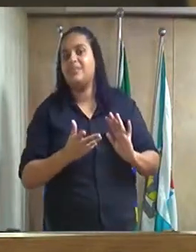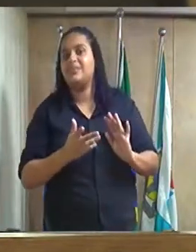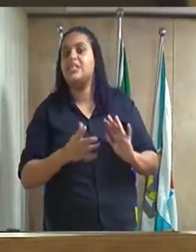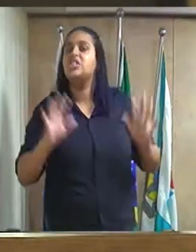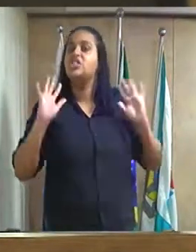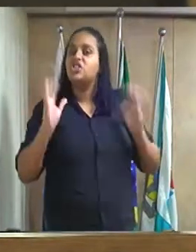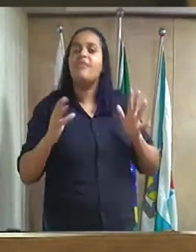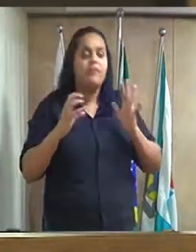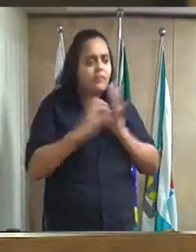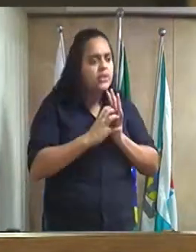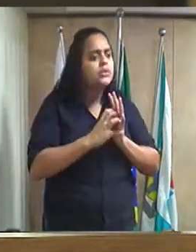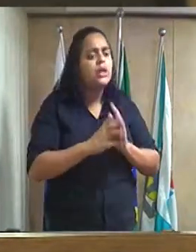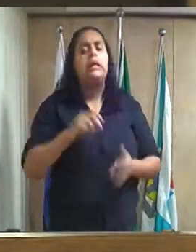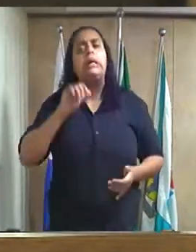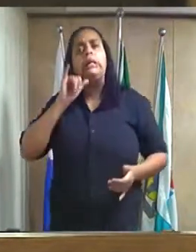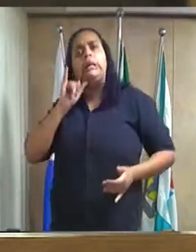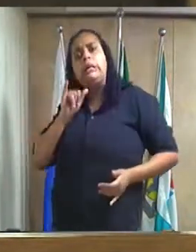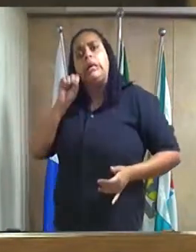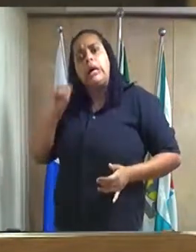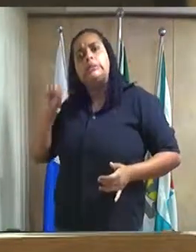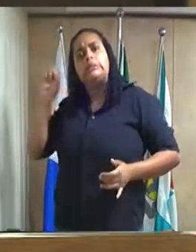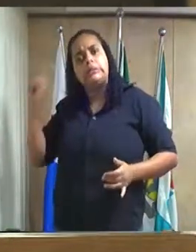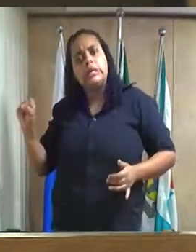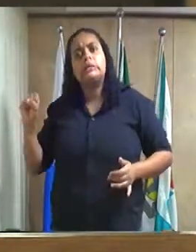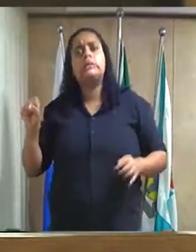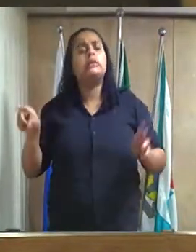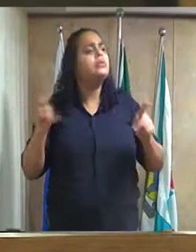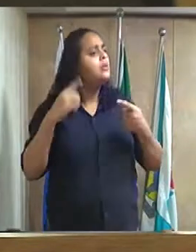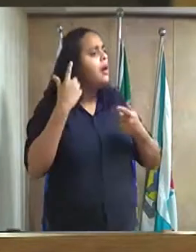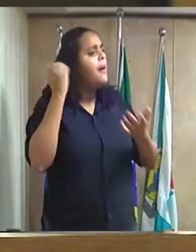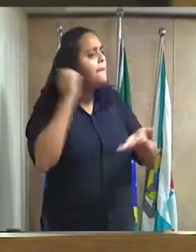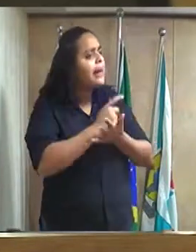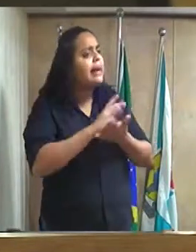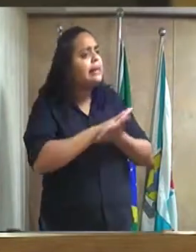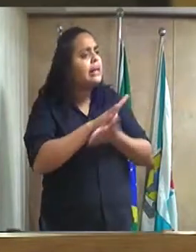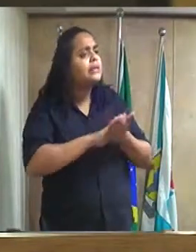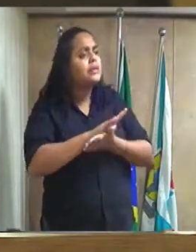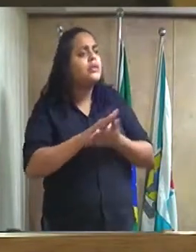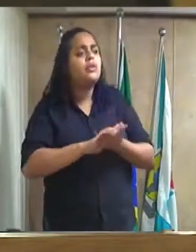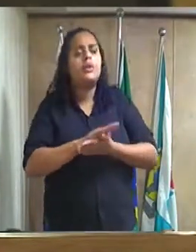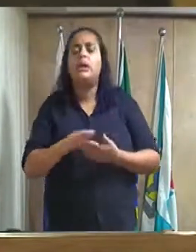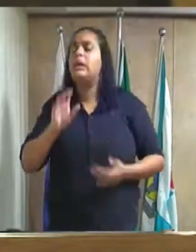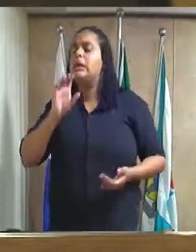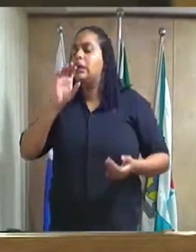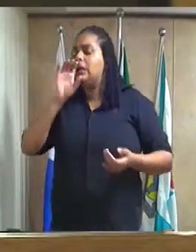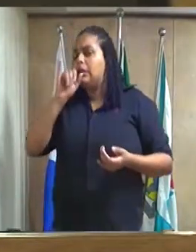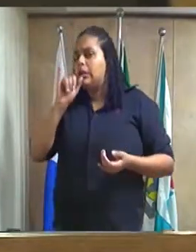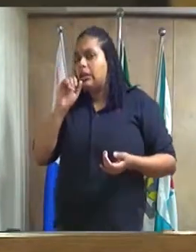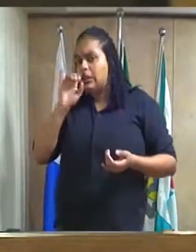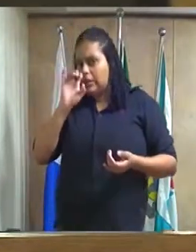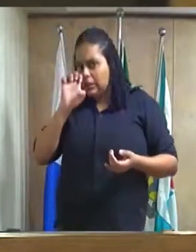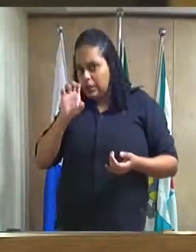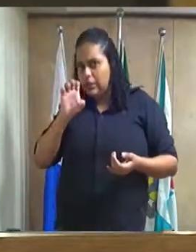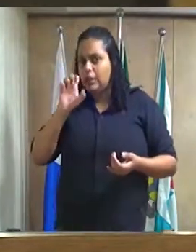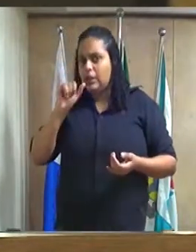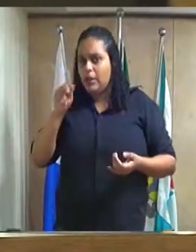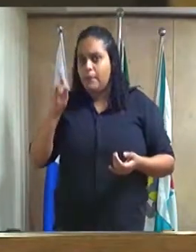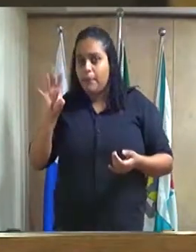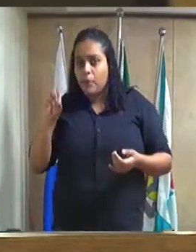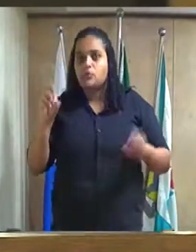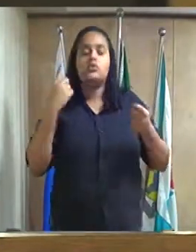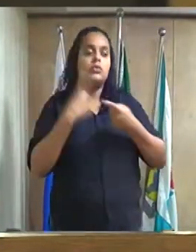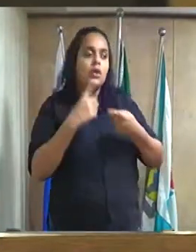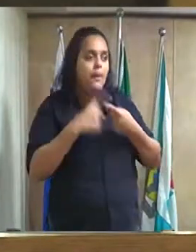ISS não quer pagar nenhum imposto ao nosso município principalmente as empresas com circulação de mercadoria